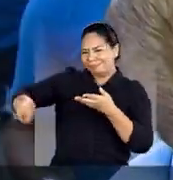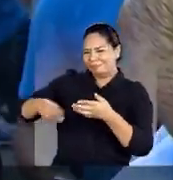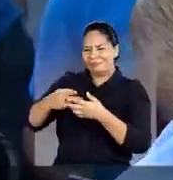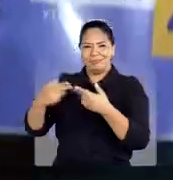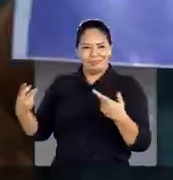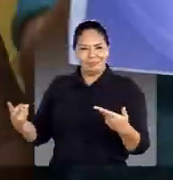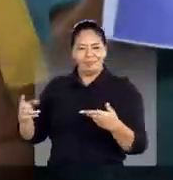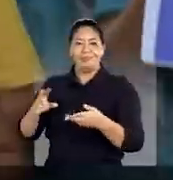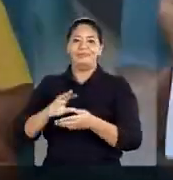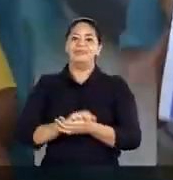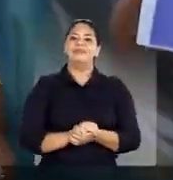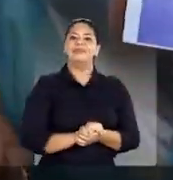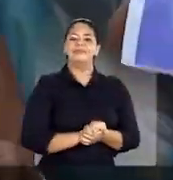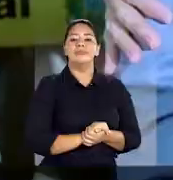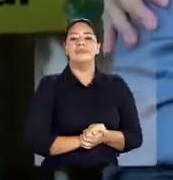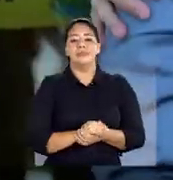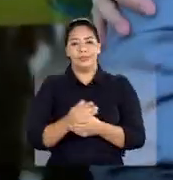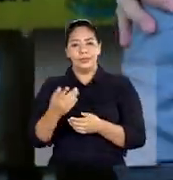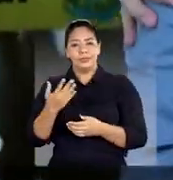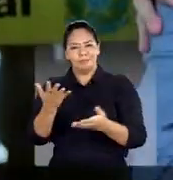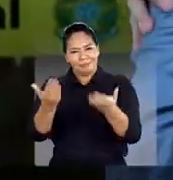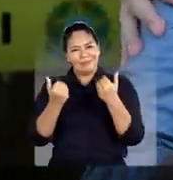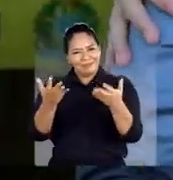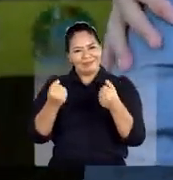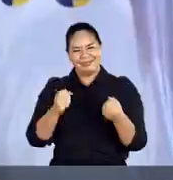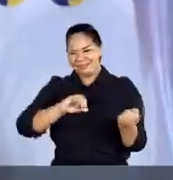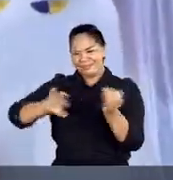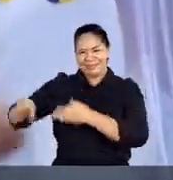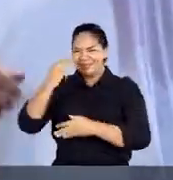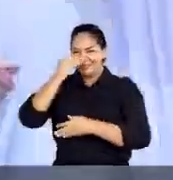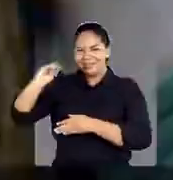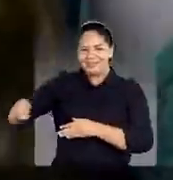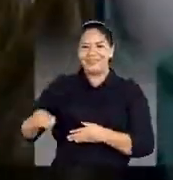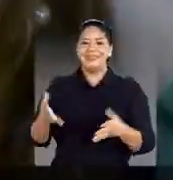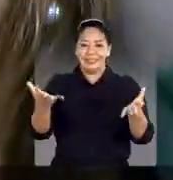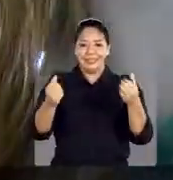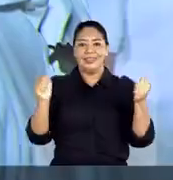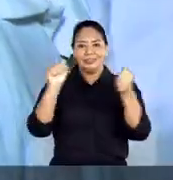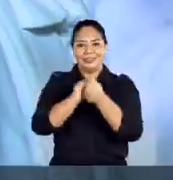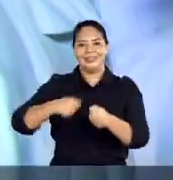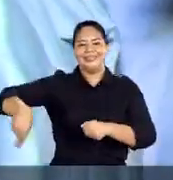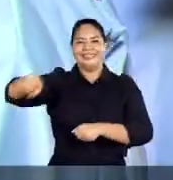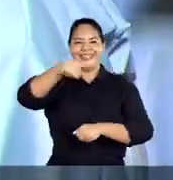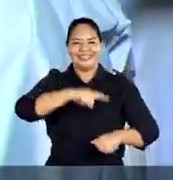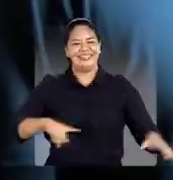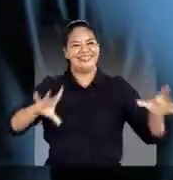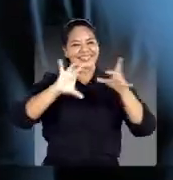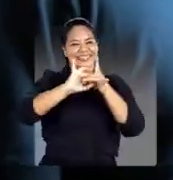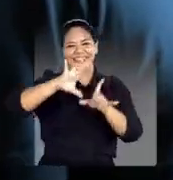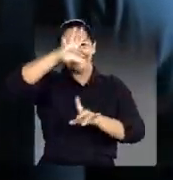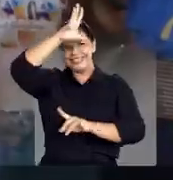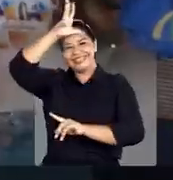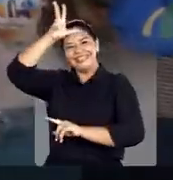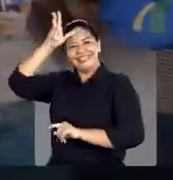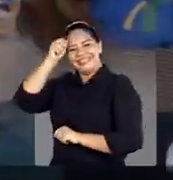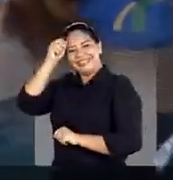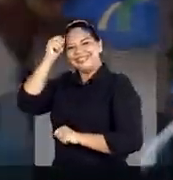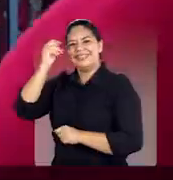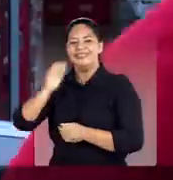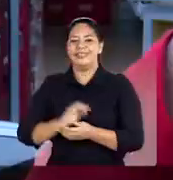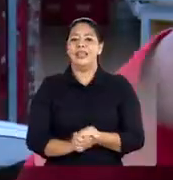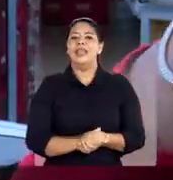e etc e tal Eu digo amigo, deixa disso Erga suas mãos Venha junto, somos uma só Manaus